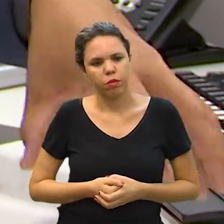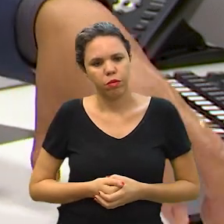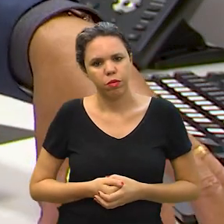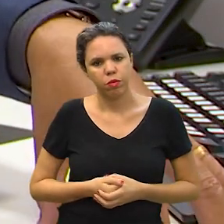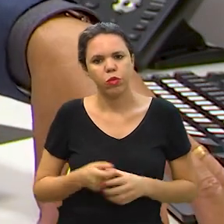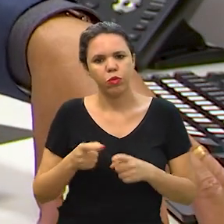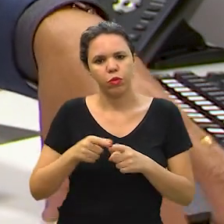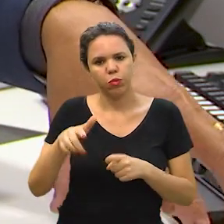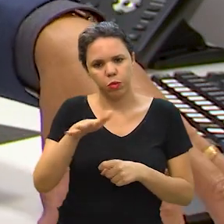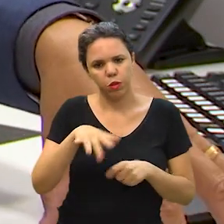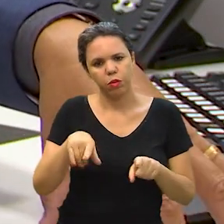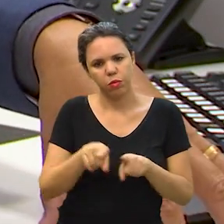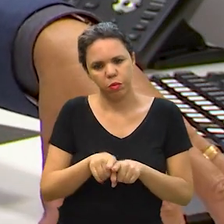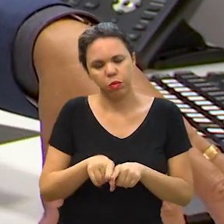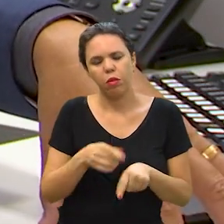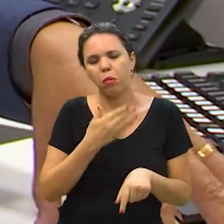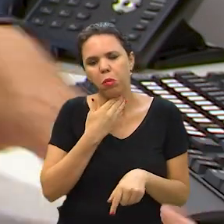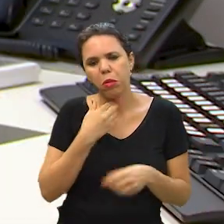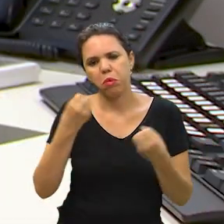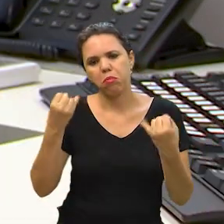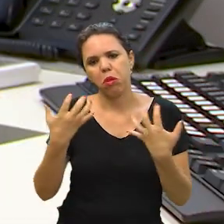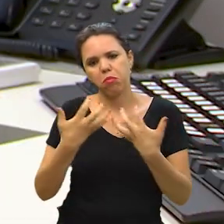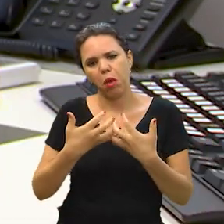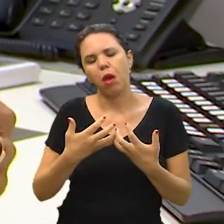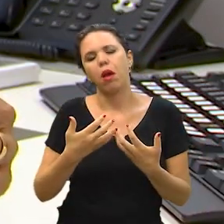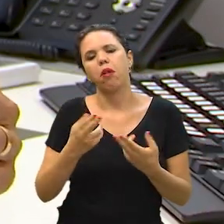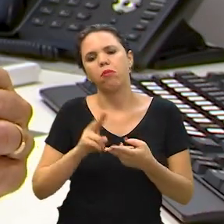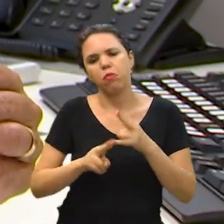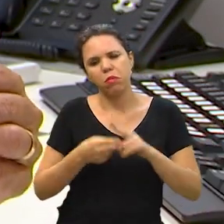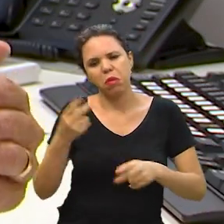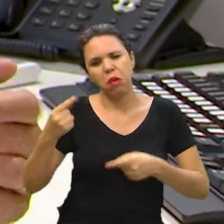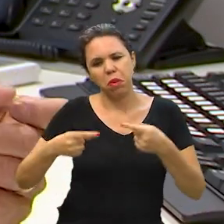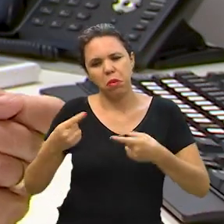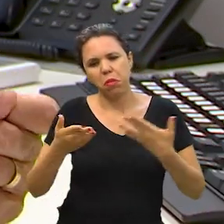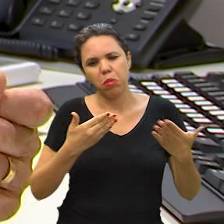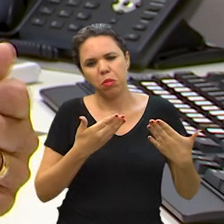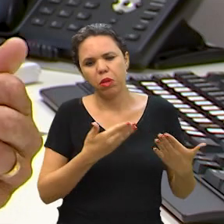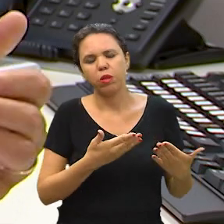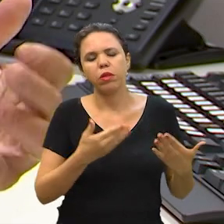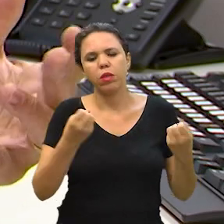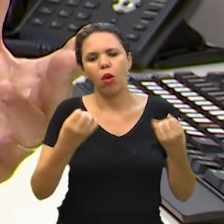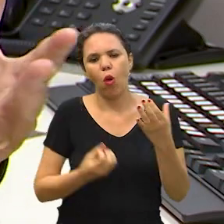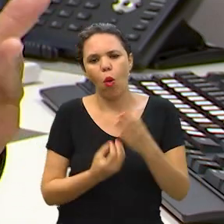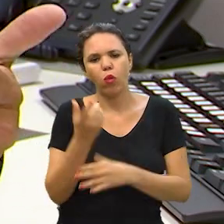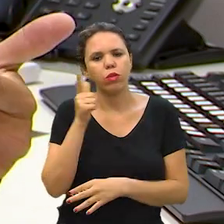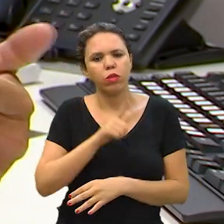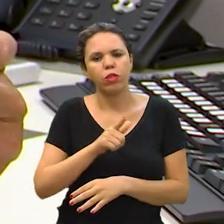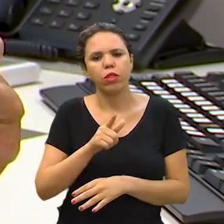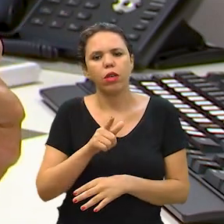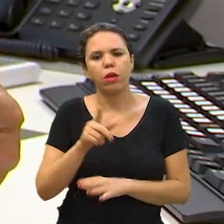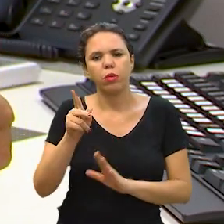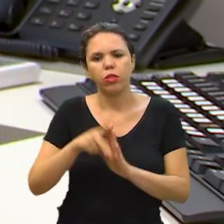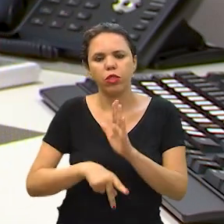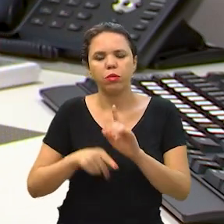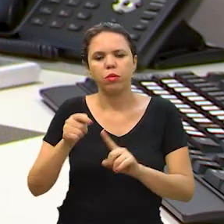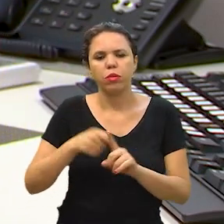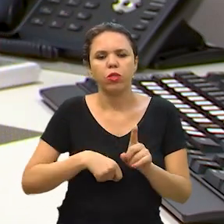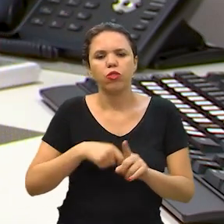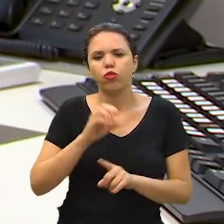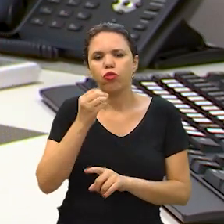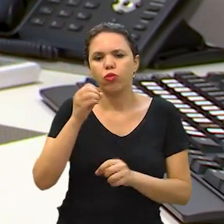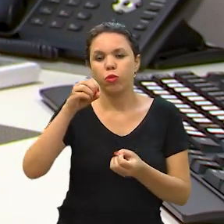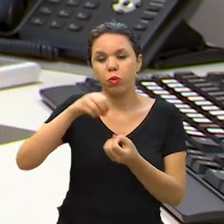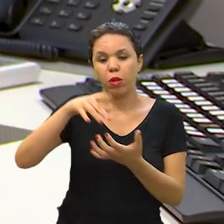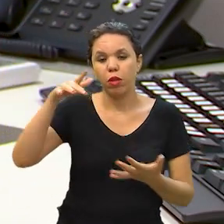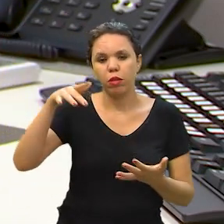médicos também. Houveram muitas discussões. Nós conseguimos criar um projeto chamado Outubro